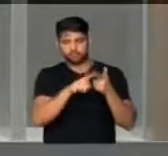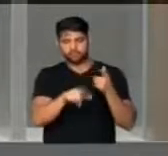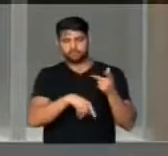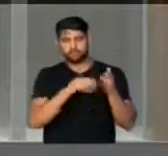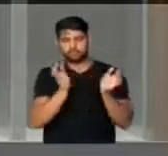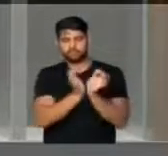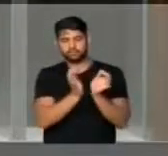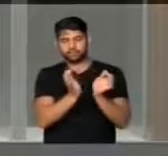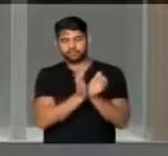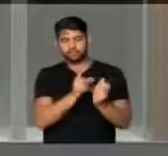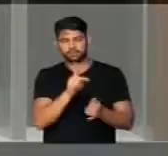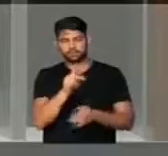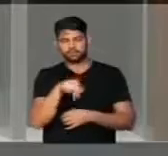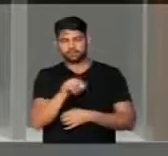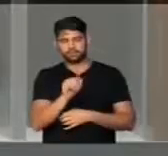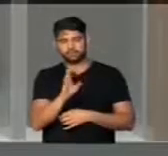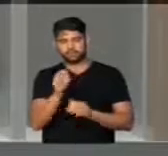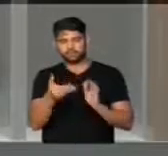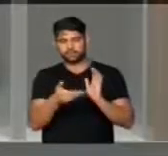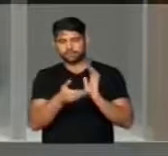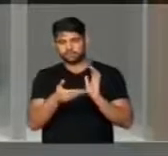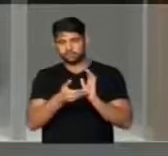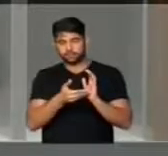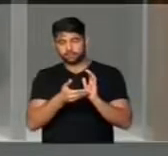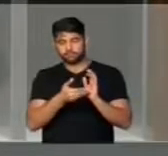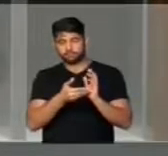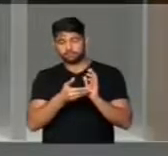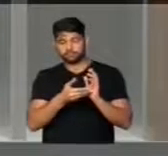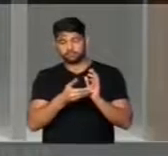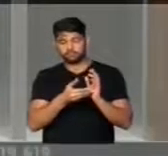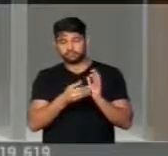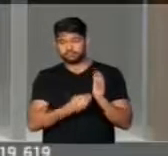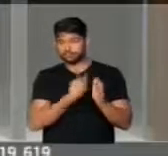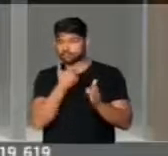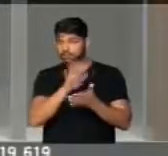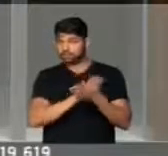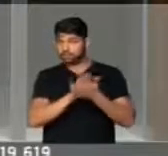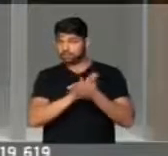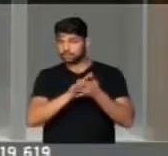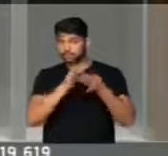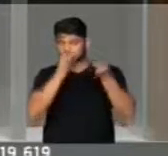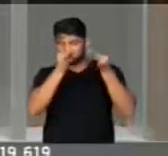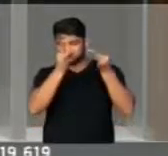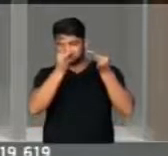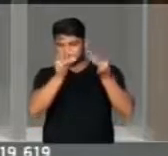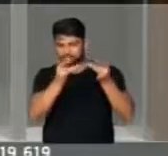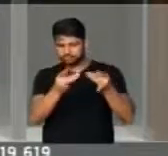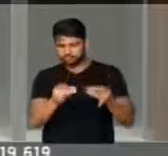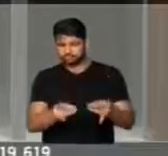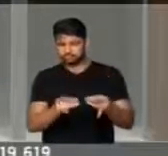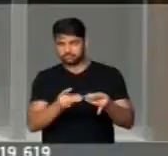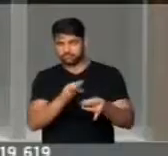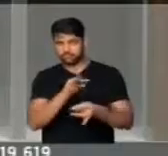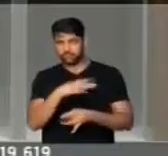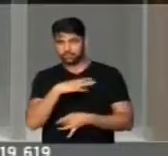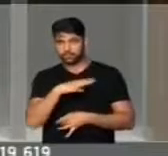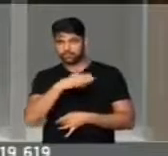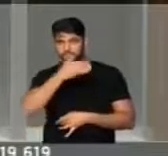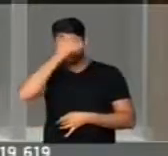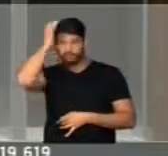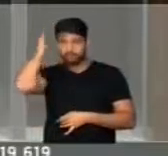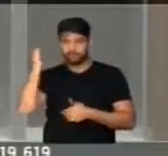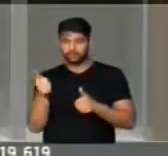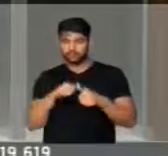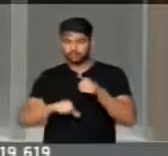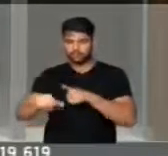com a bancada do PMDB na Câmara. Isso ainda não foi destrinchado. E o Temer voltou a ser